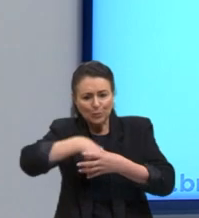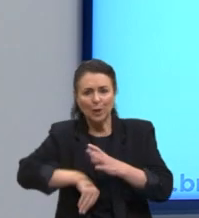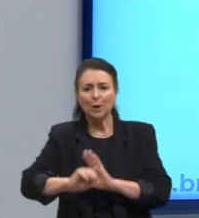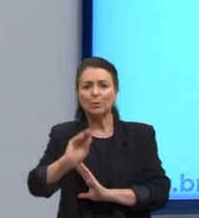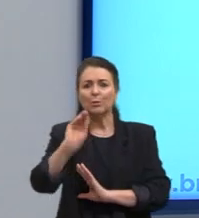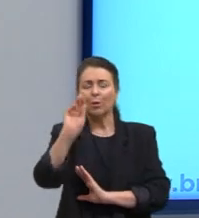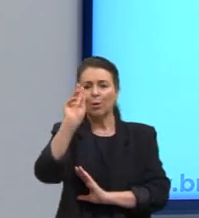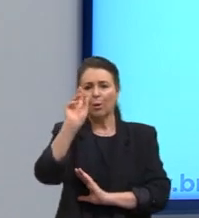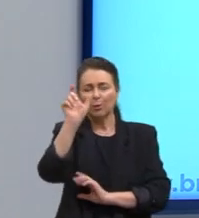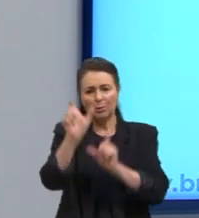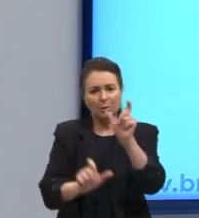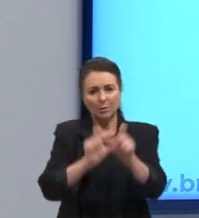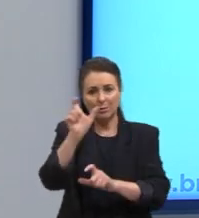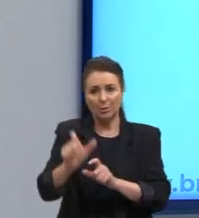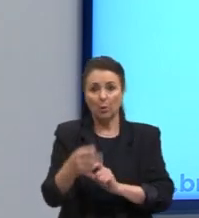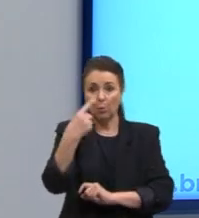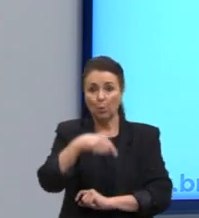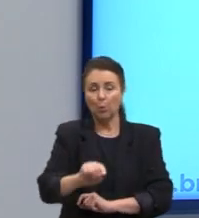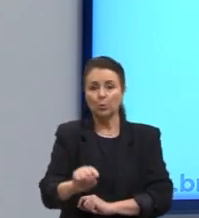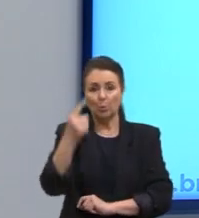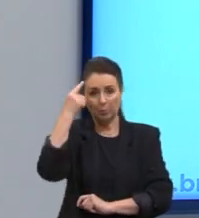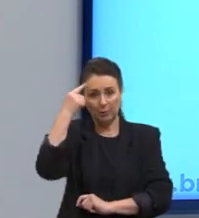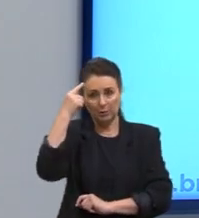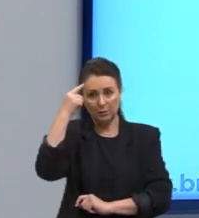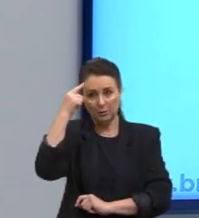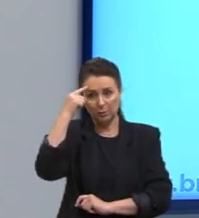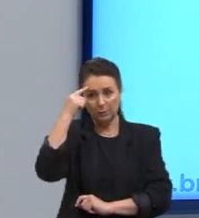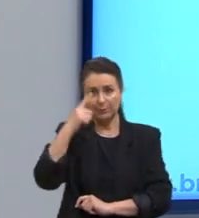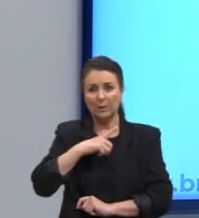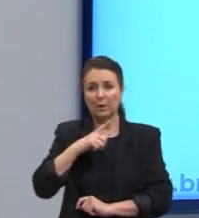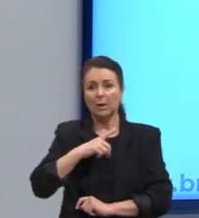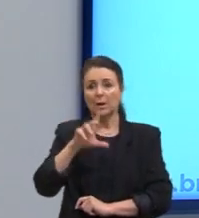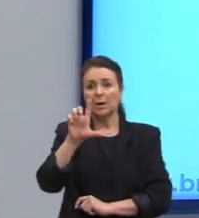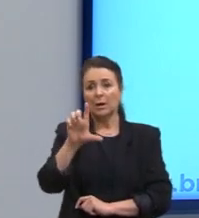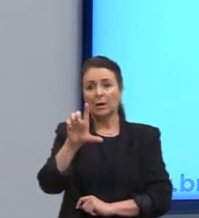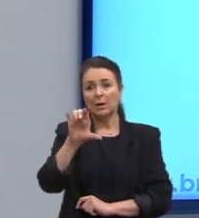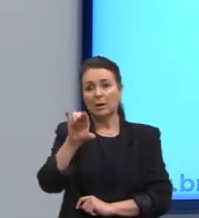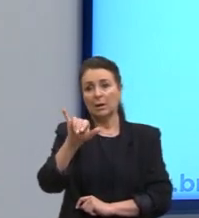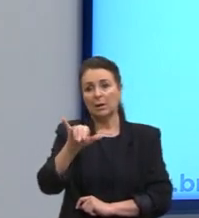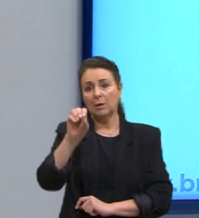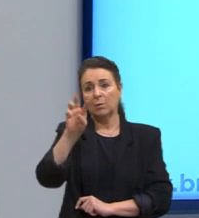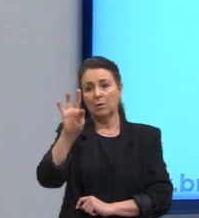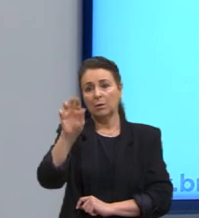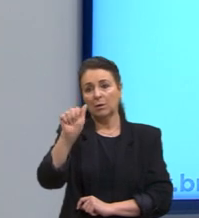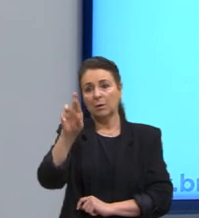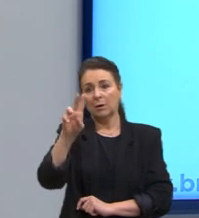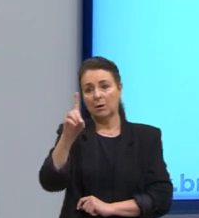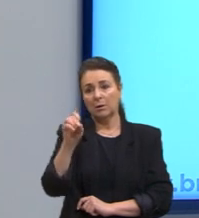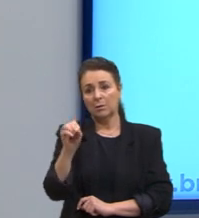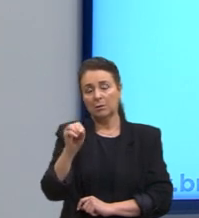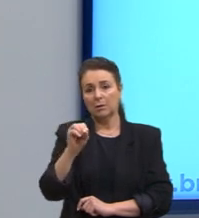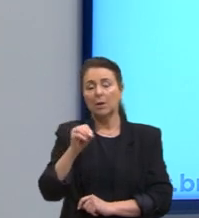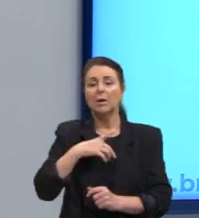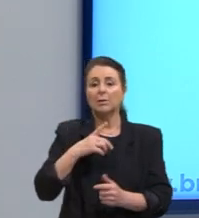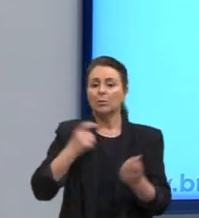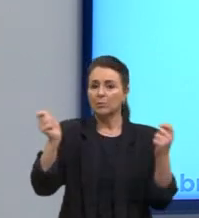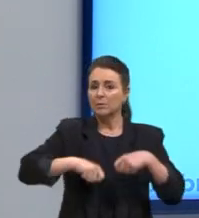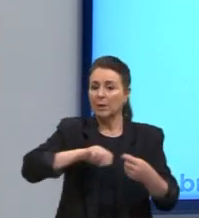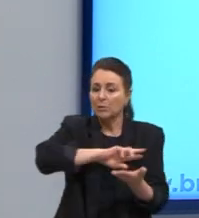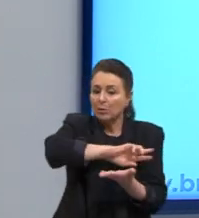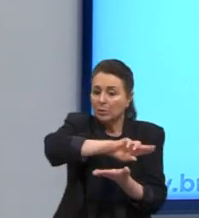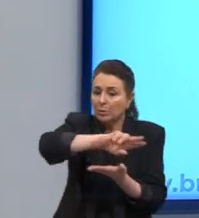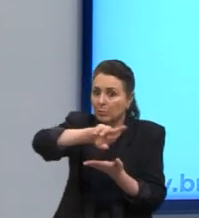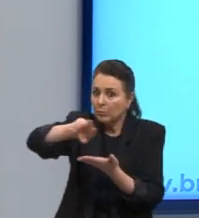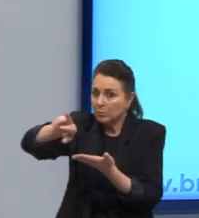pensador, Leotardi, um projeto moderno e liquidado, essas possibilidades da multiplicidade, ou seja,